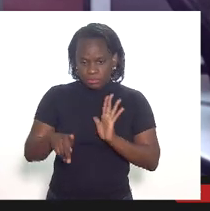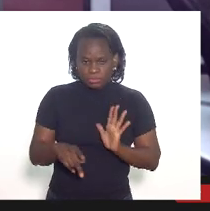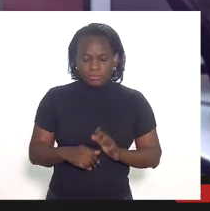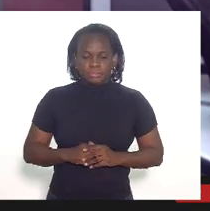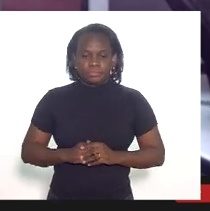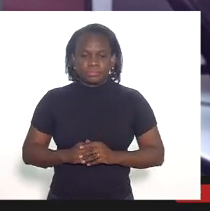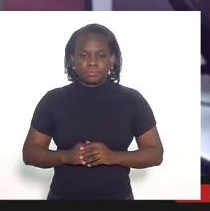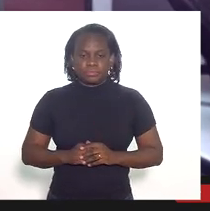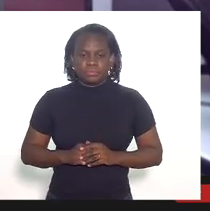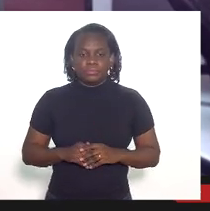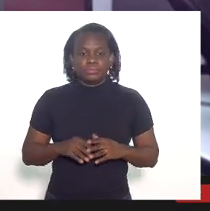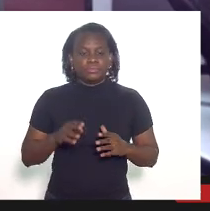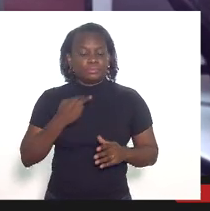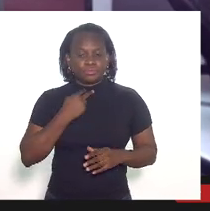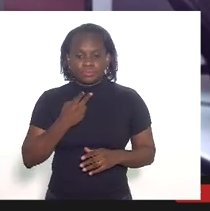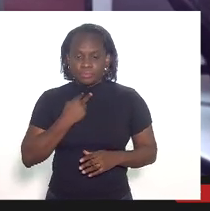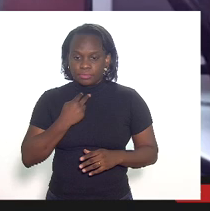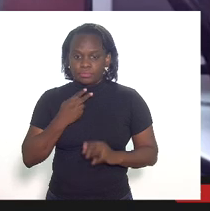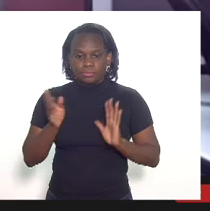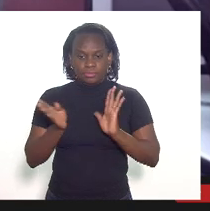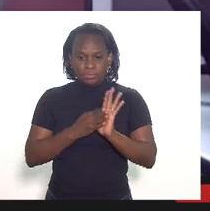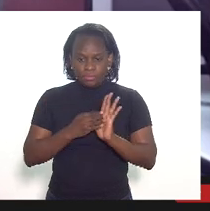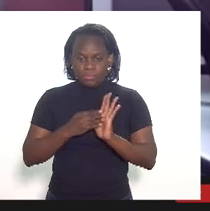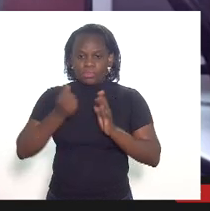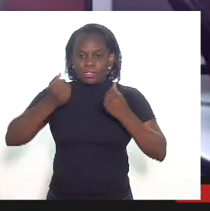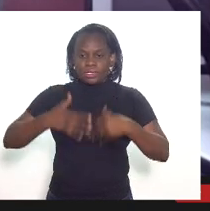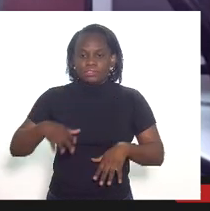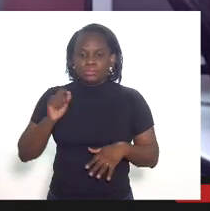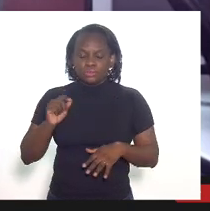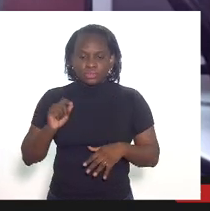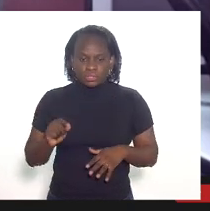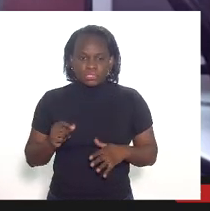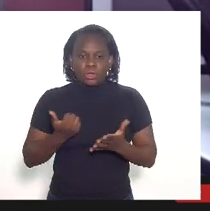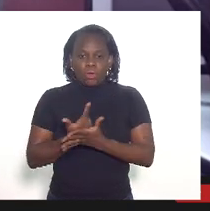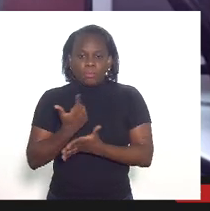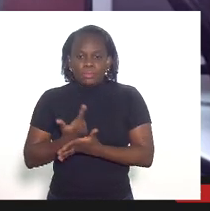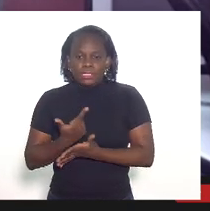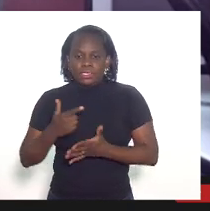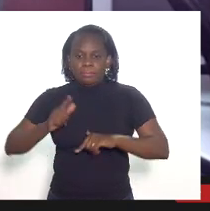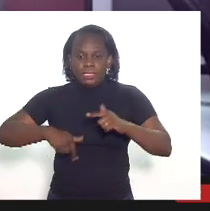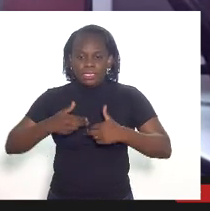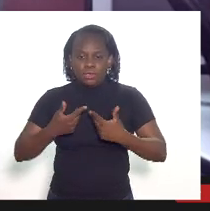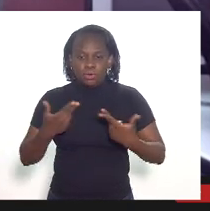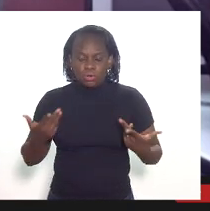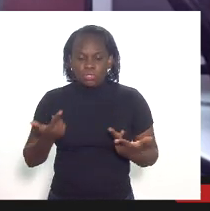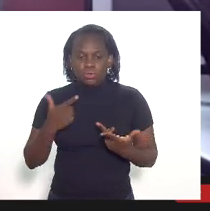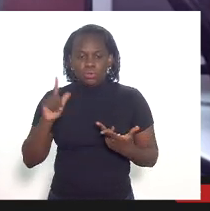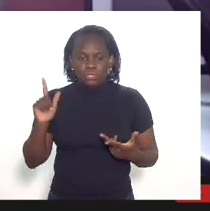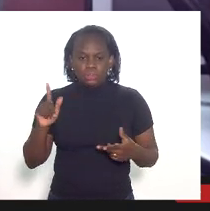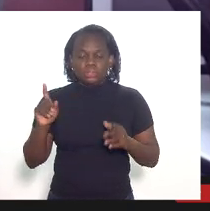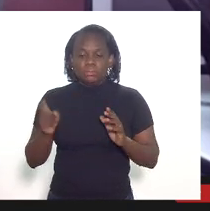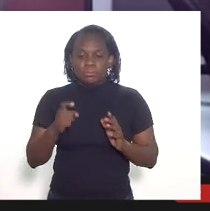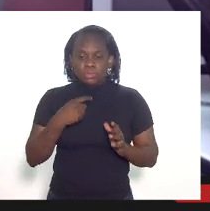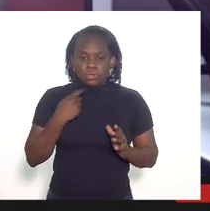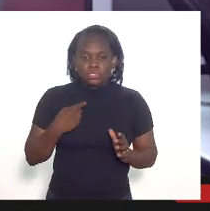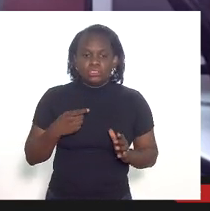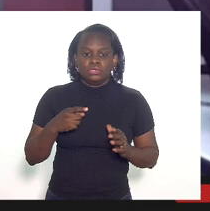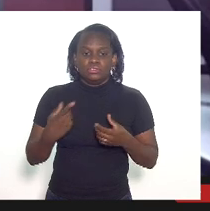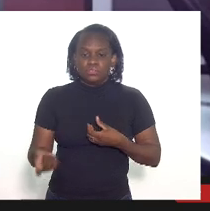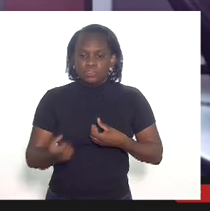não podem ser incluídos nos gastos com aquisição dos insumos e outros bens ou os impostos